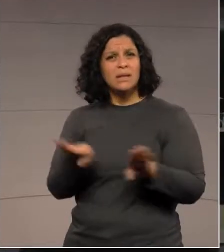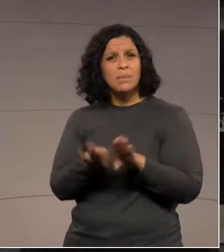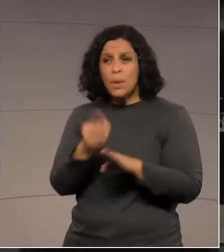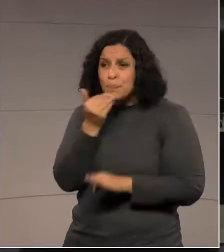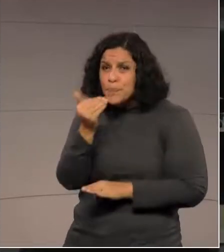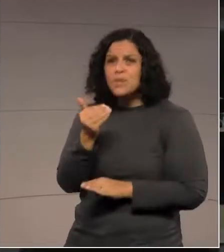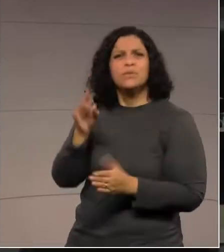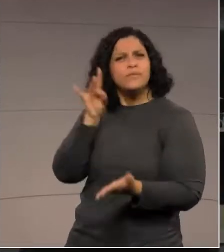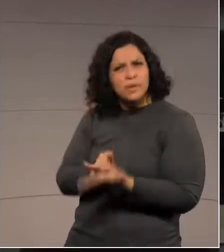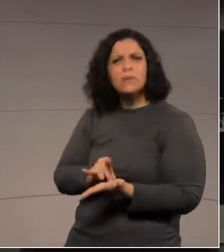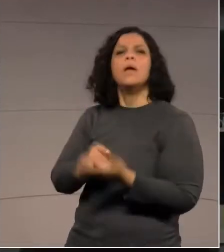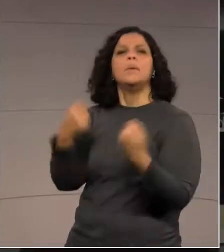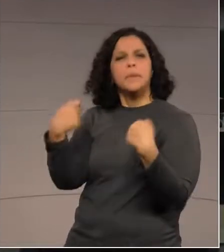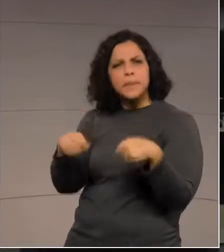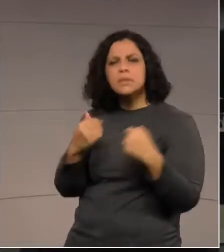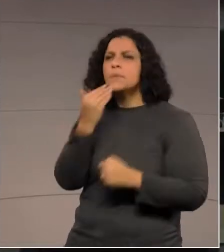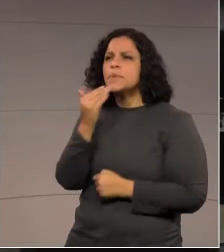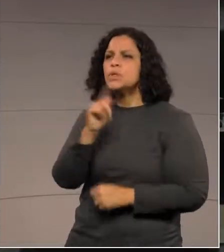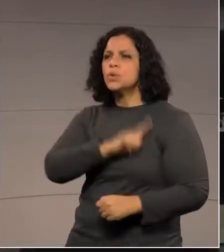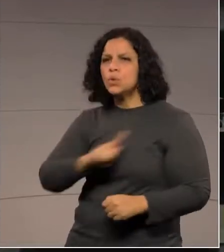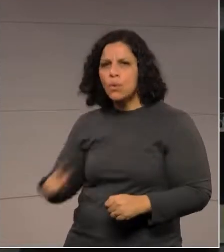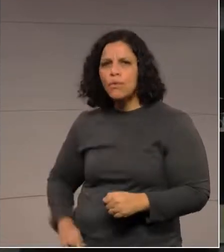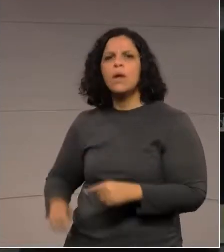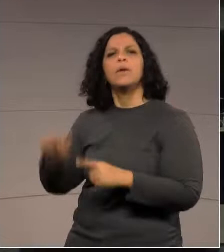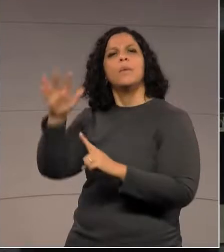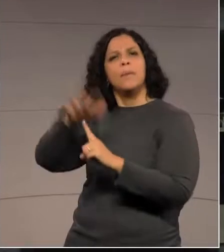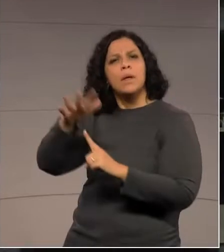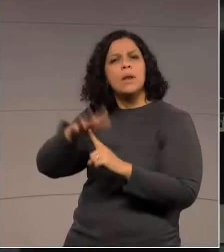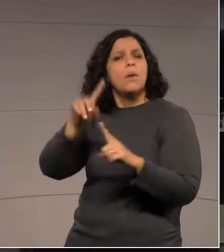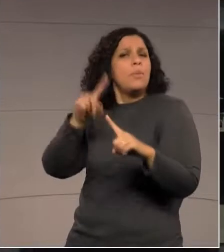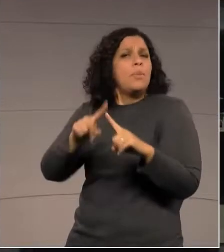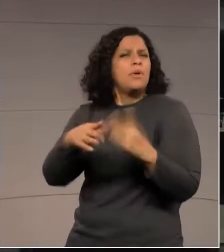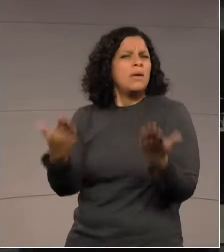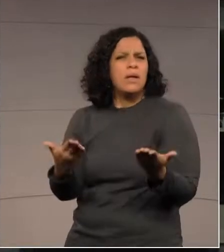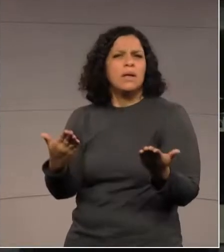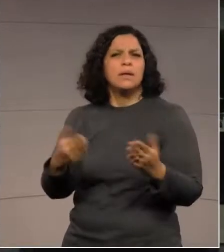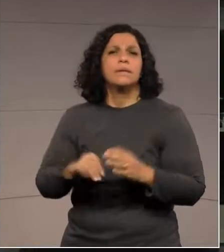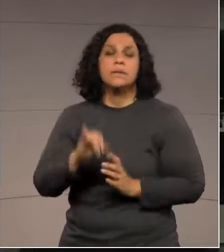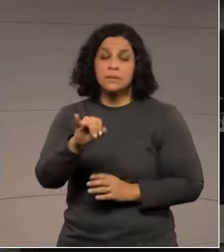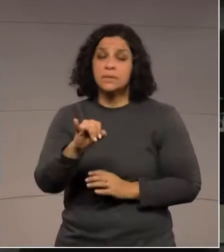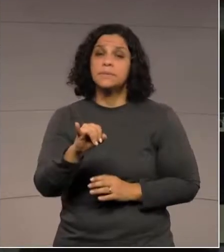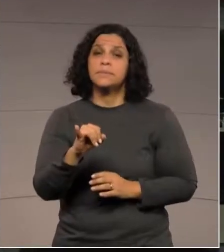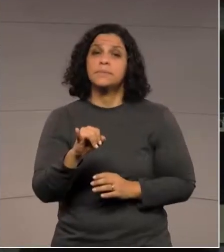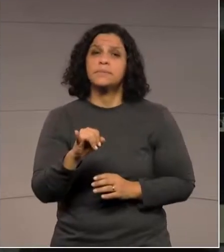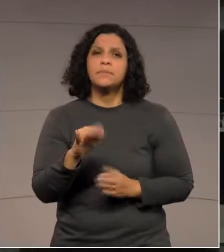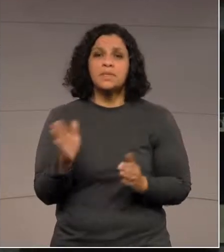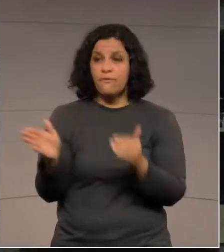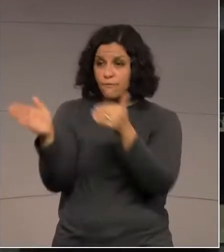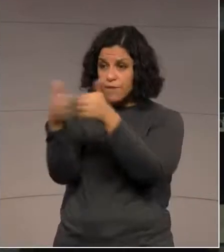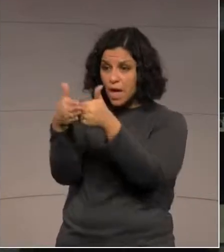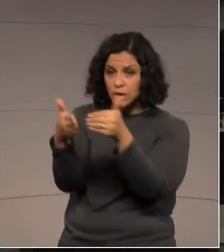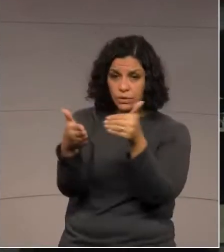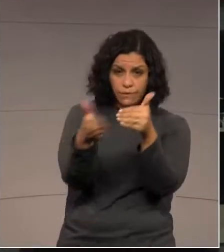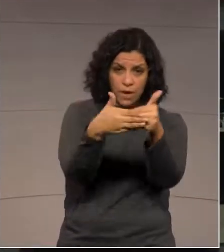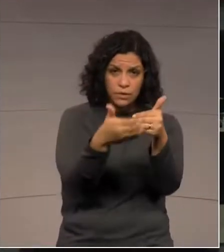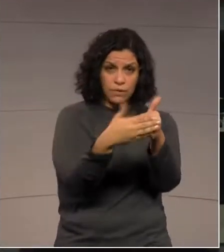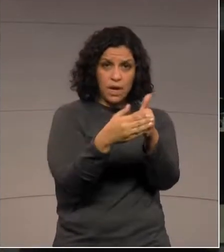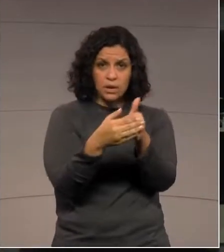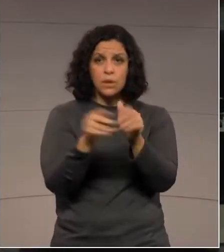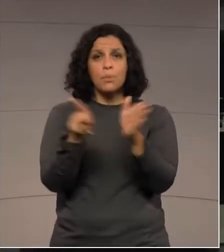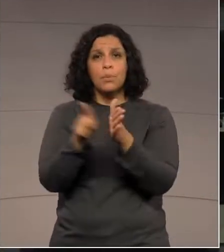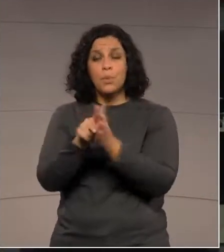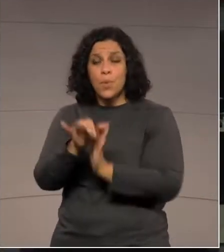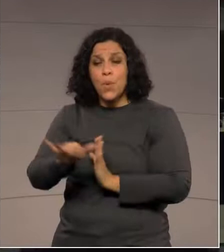apelo mesmo que deve ser feito ao governo estadual, porque, na medida que se fecha a atividade,